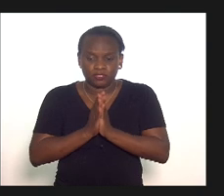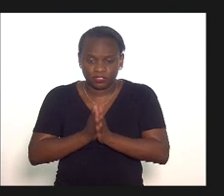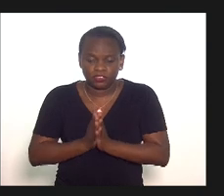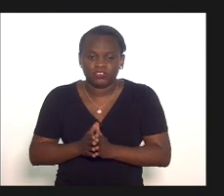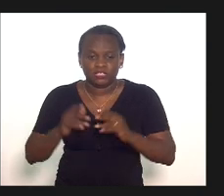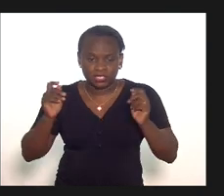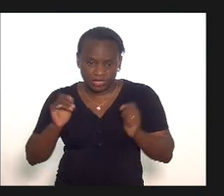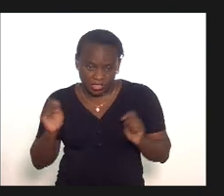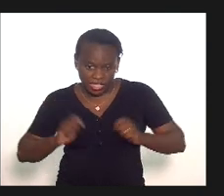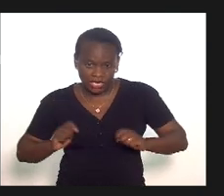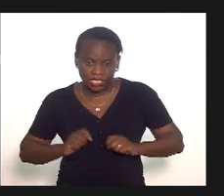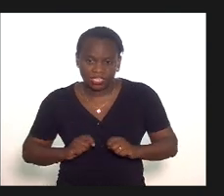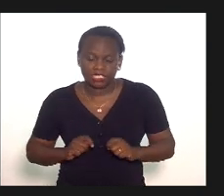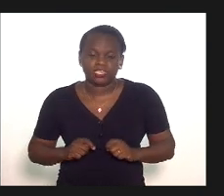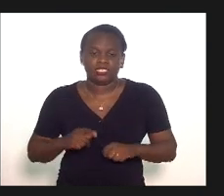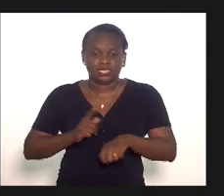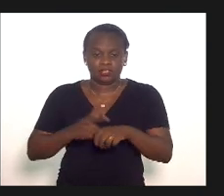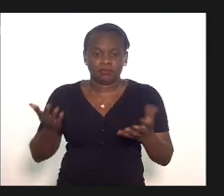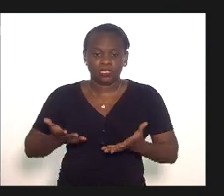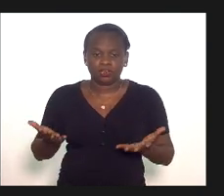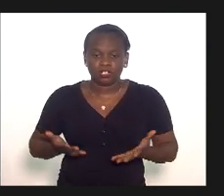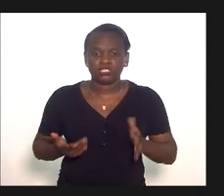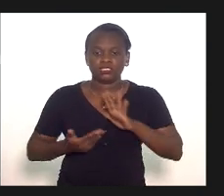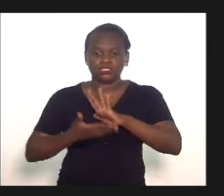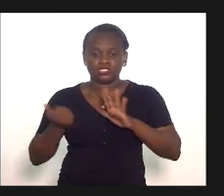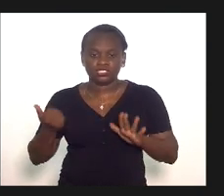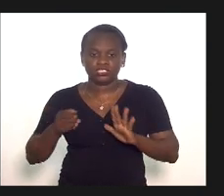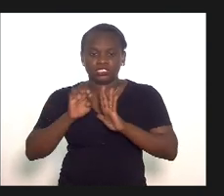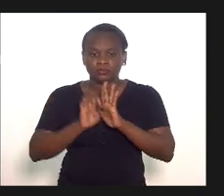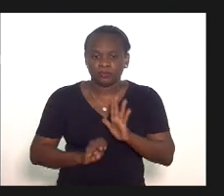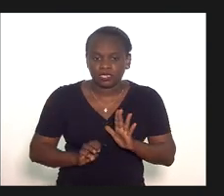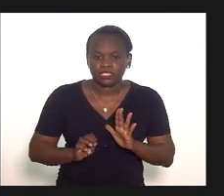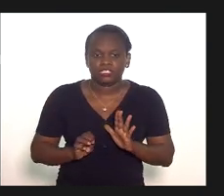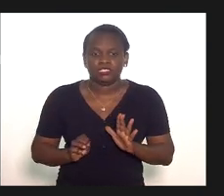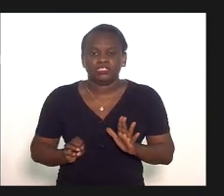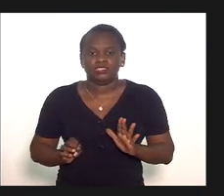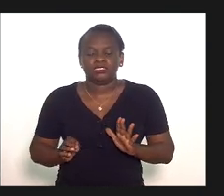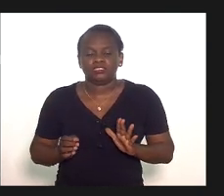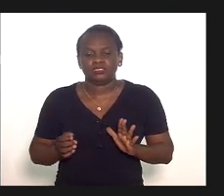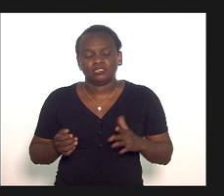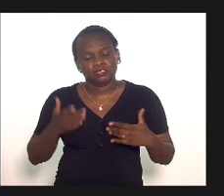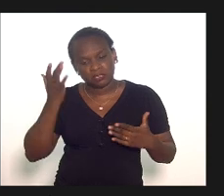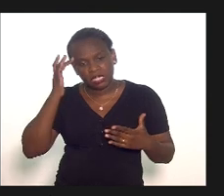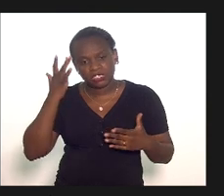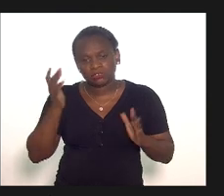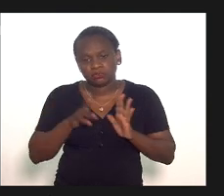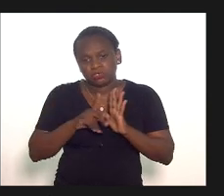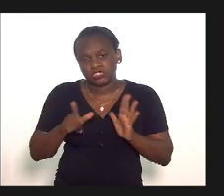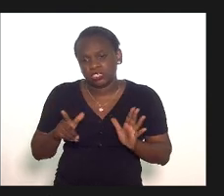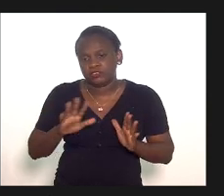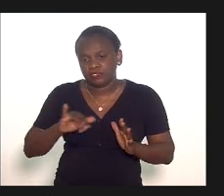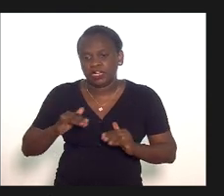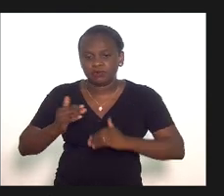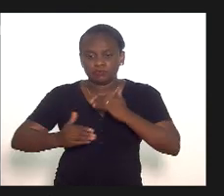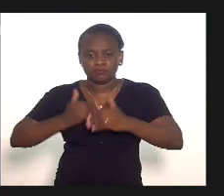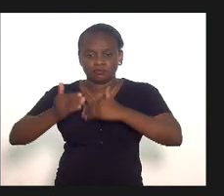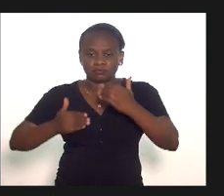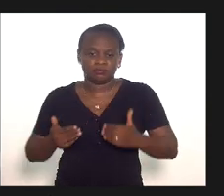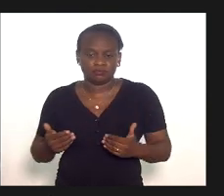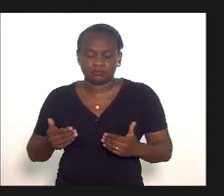se puderem nesse momento tirar essas emendas eu acho que o projeto ia avançar